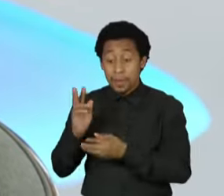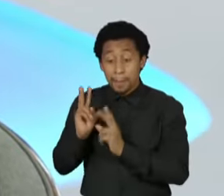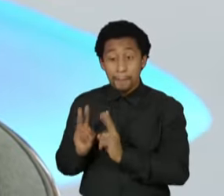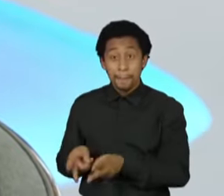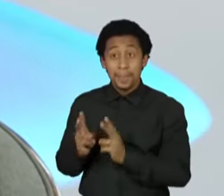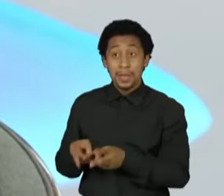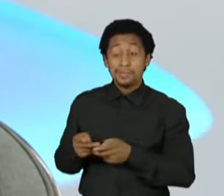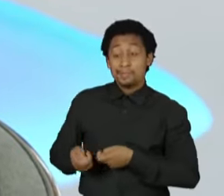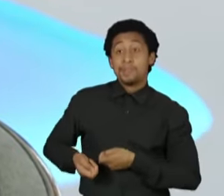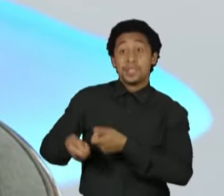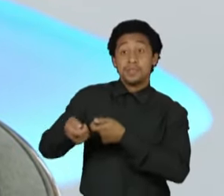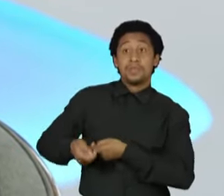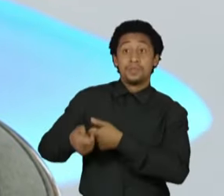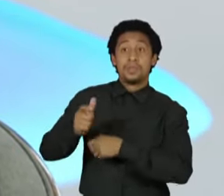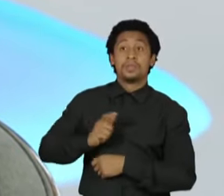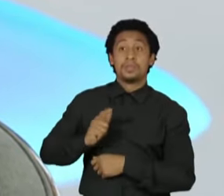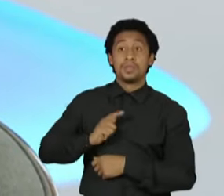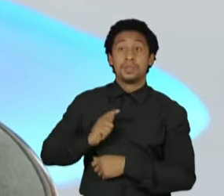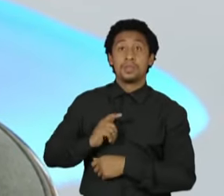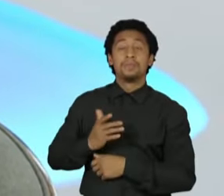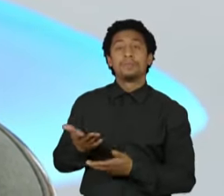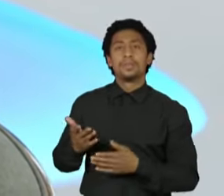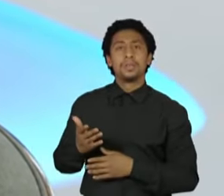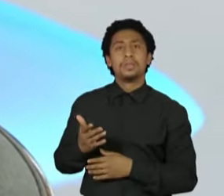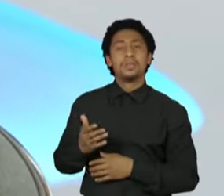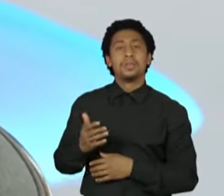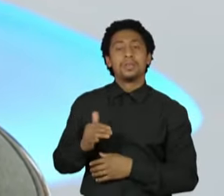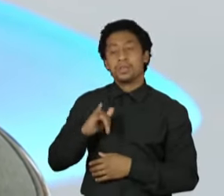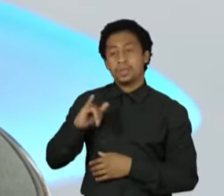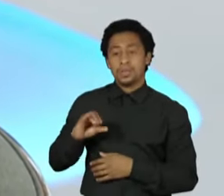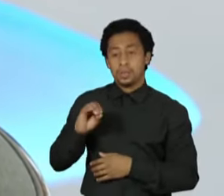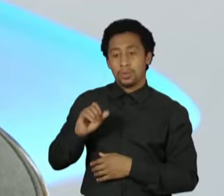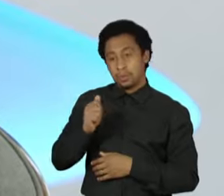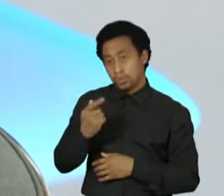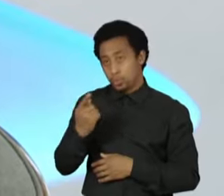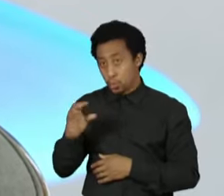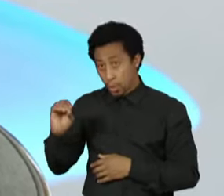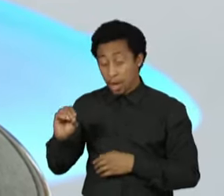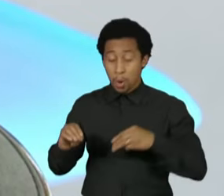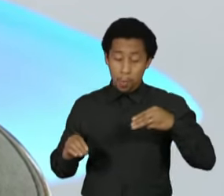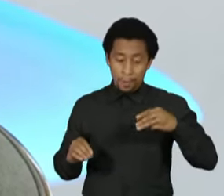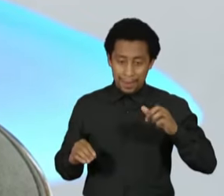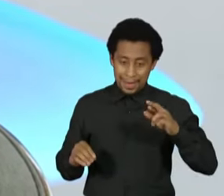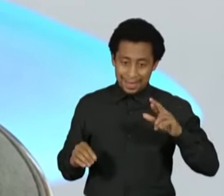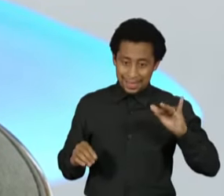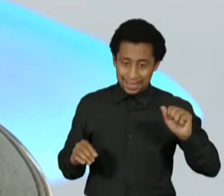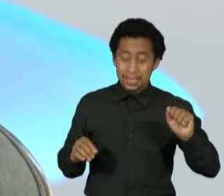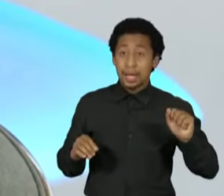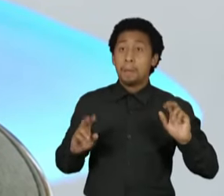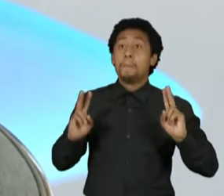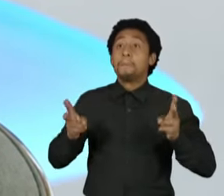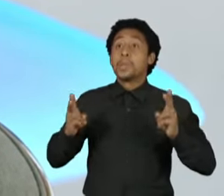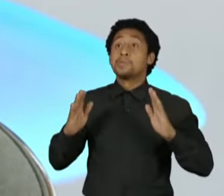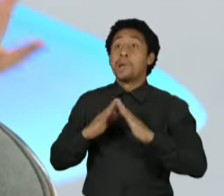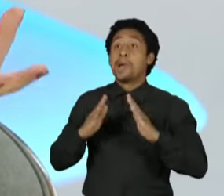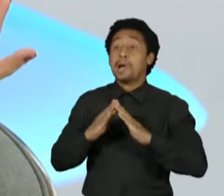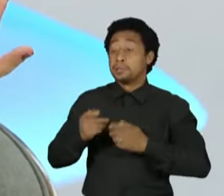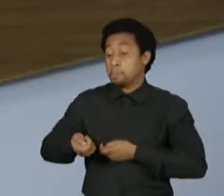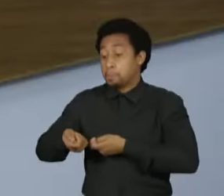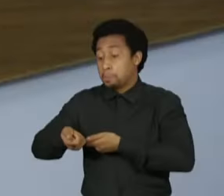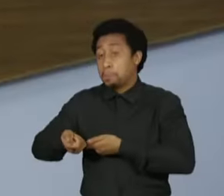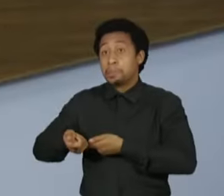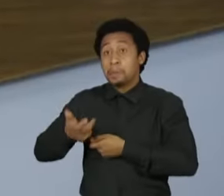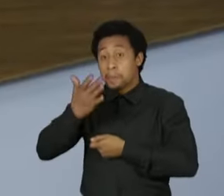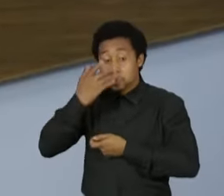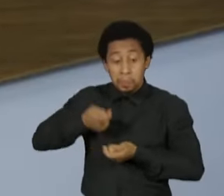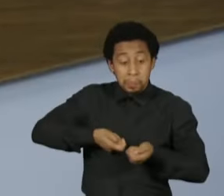endereço... Porque vamos lá, quem diz que o João e a Maria não estão no mesmo endereço recebendo duas vezes o Auxílio Brasil, porque hoje você não tem